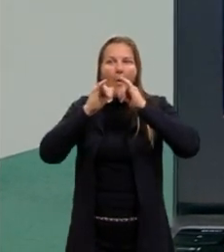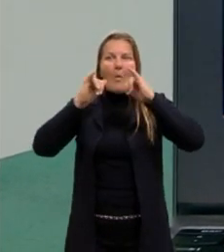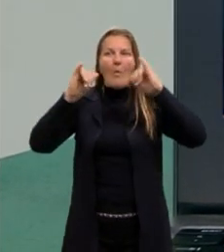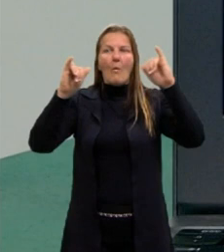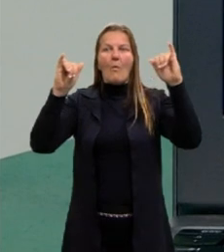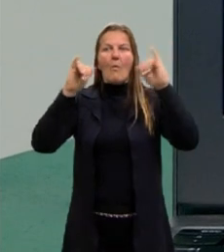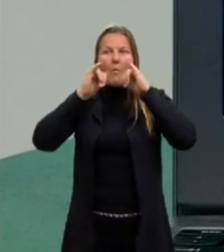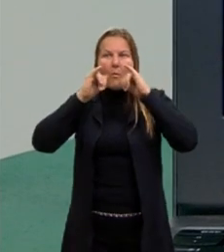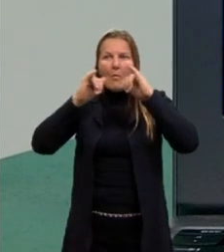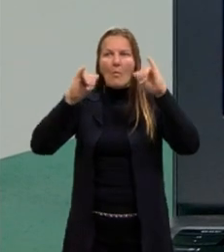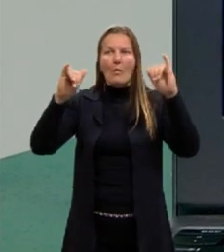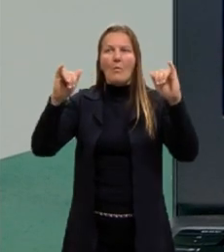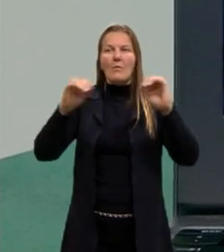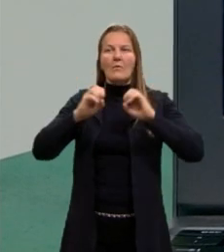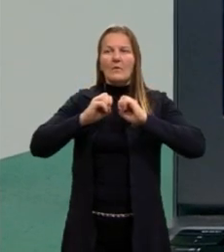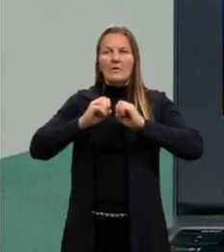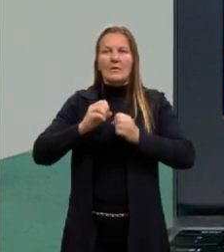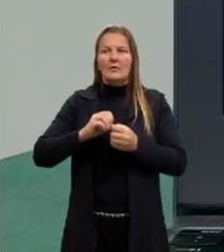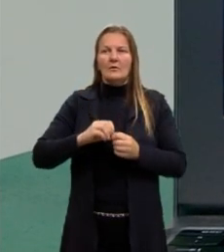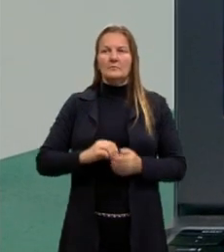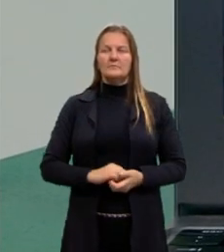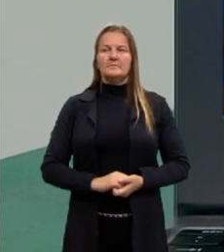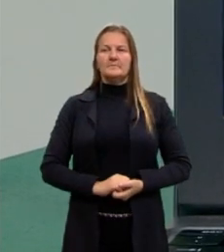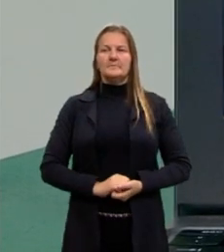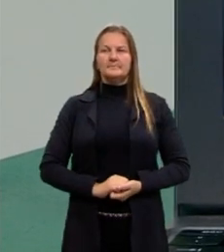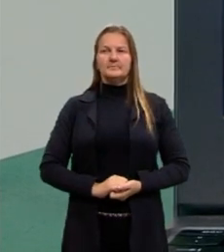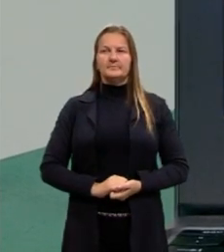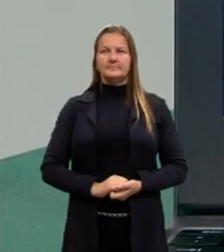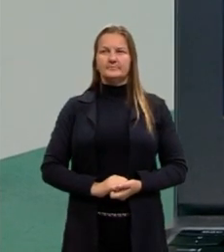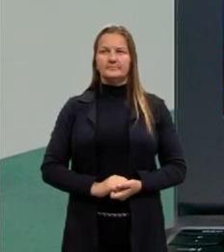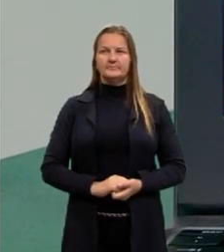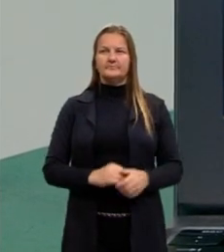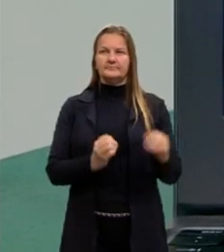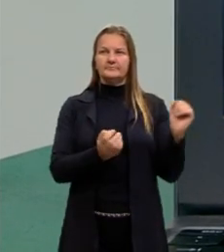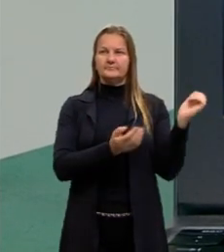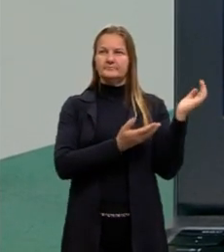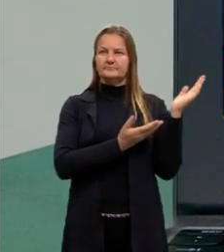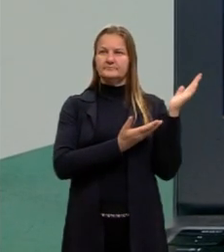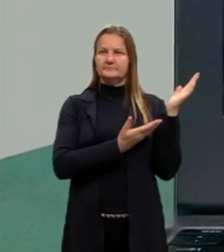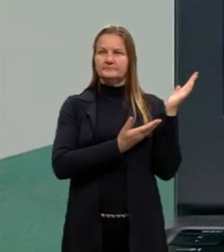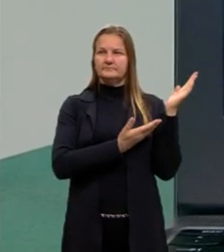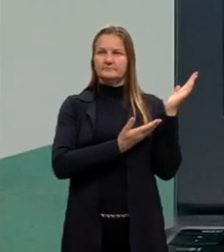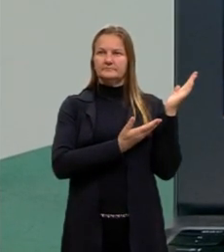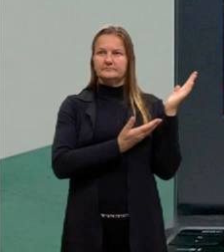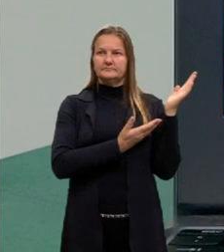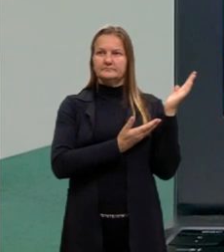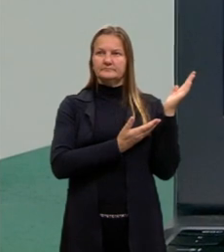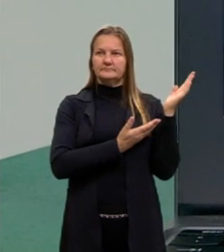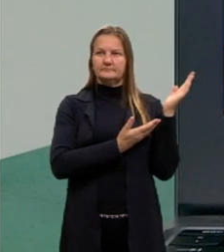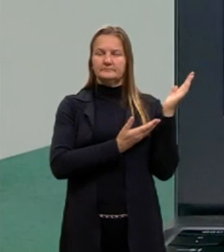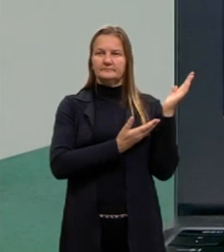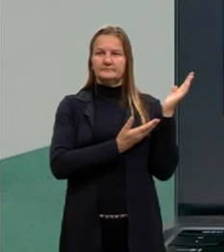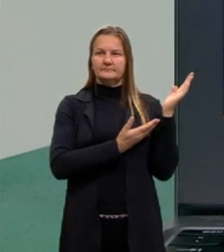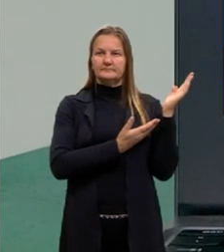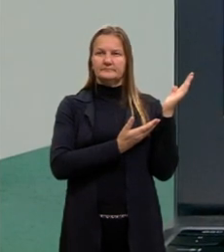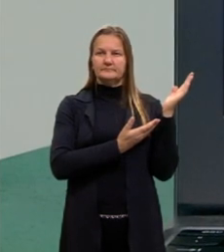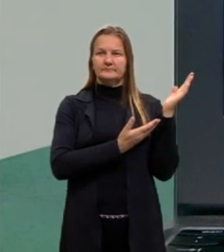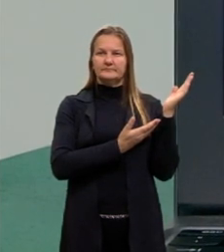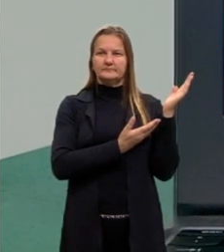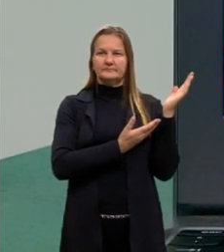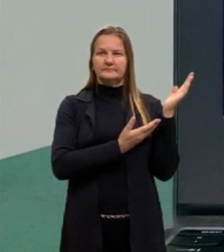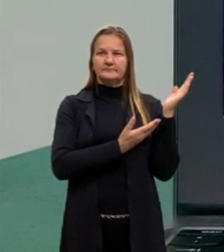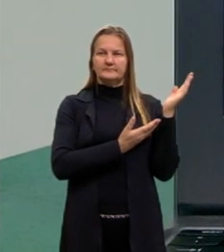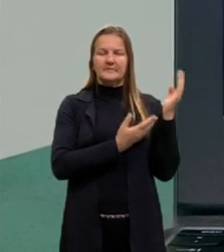Ó, como que ela vai se parecer. Aqui está muito parecido com o que a gente viu nas outras aulas, né? Parece